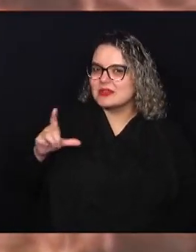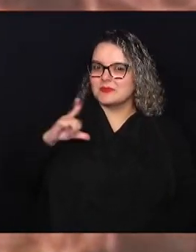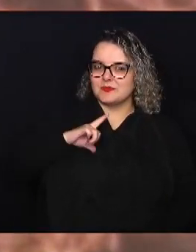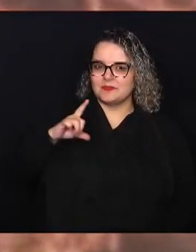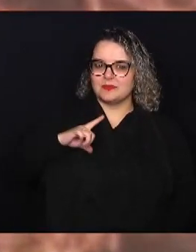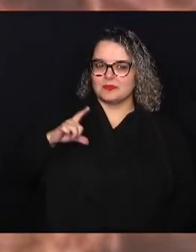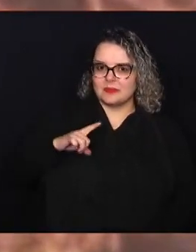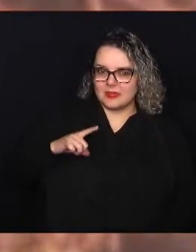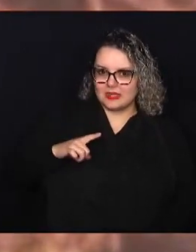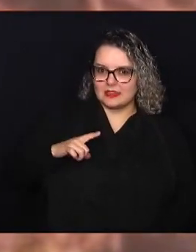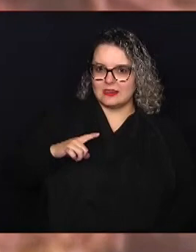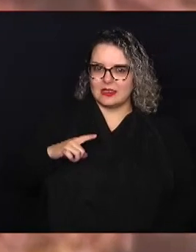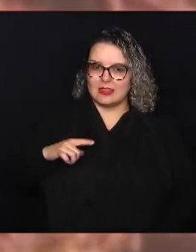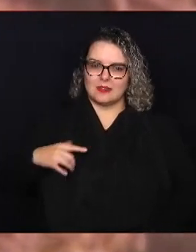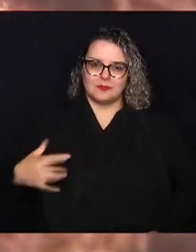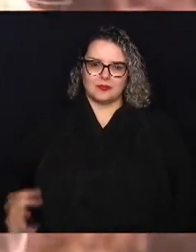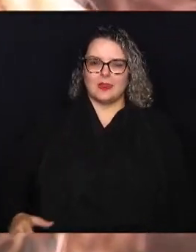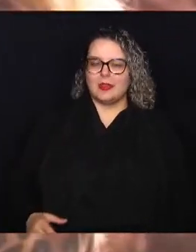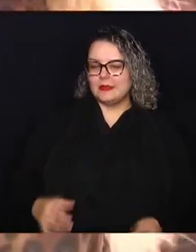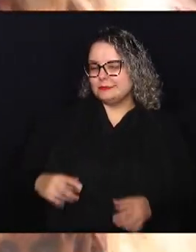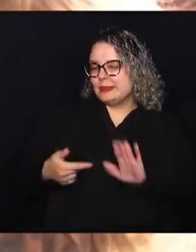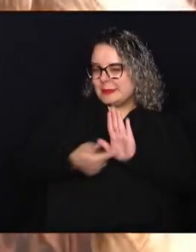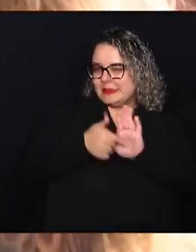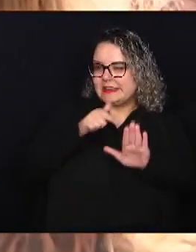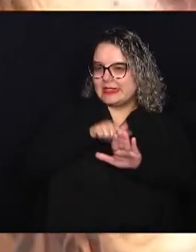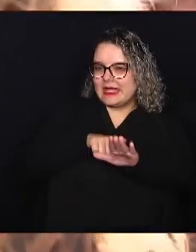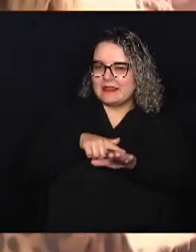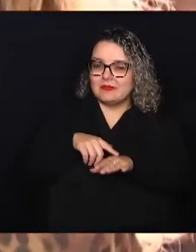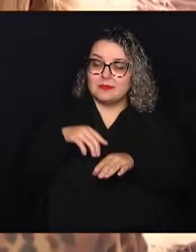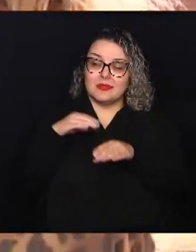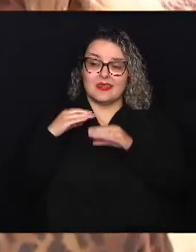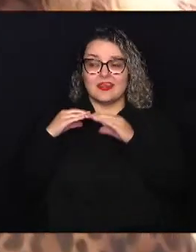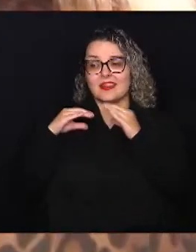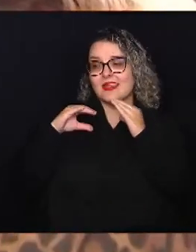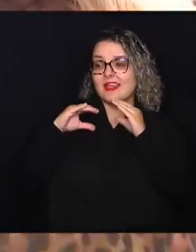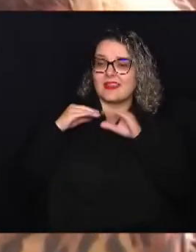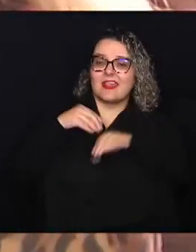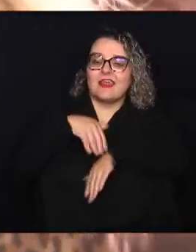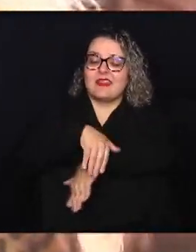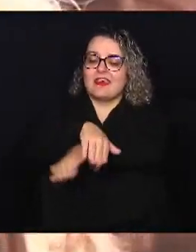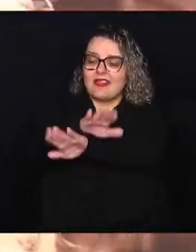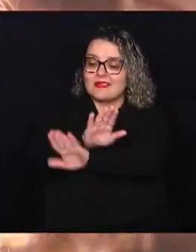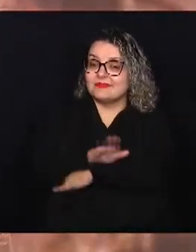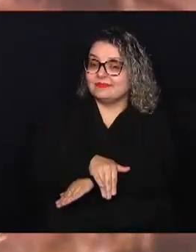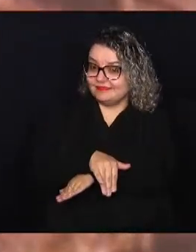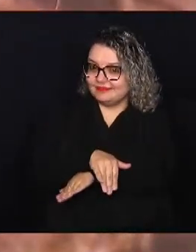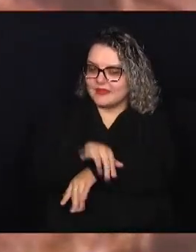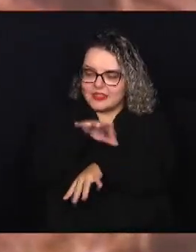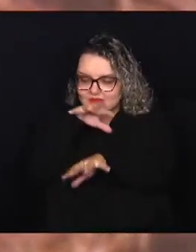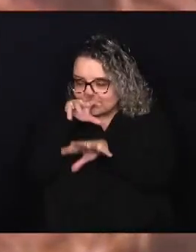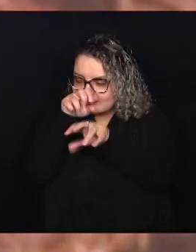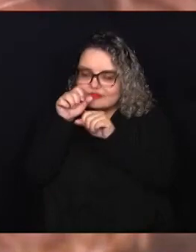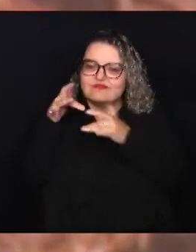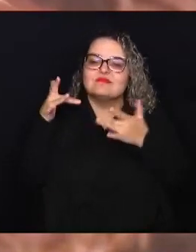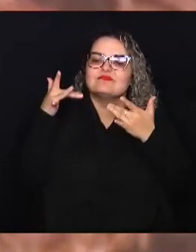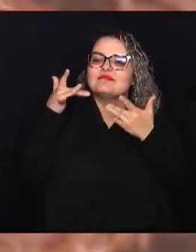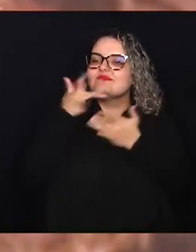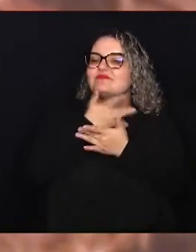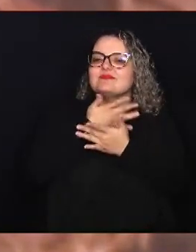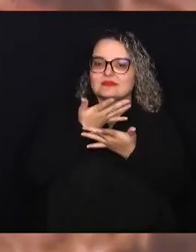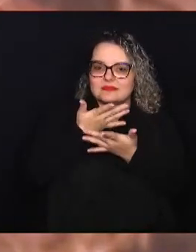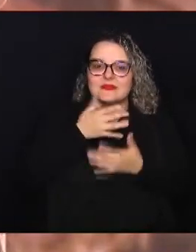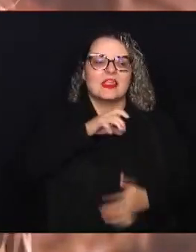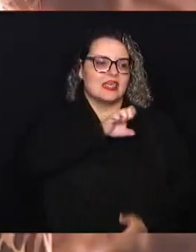sereia, como eu falo, Porque colocam vários cheirinhos gostosos, né? E ele realmente, ele vicia, porque ele nicotina.